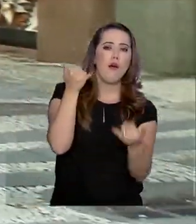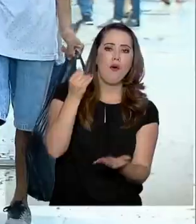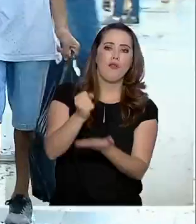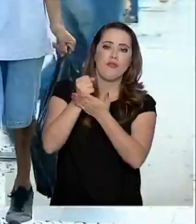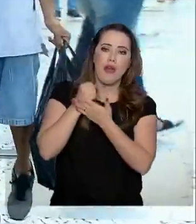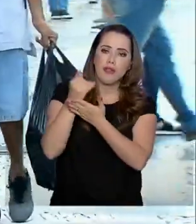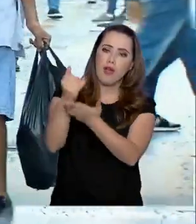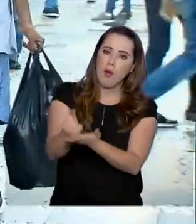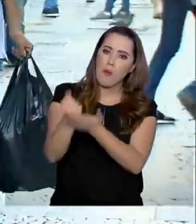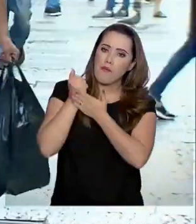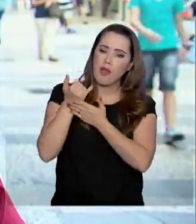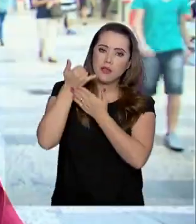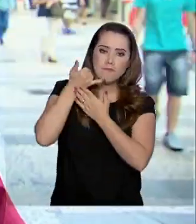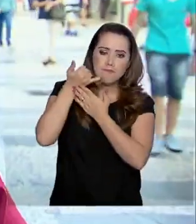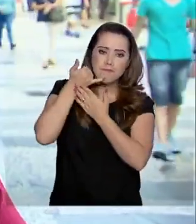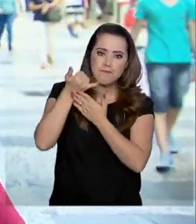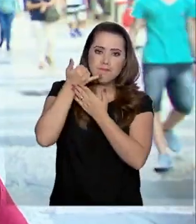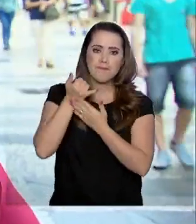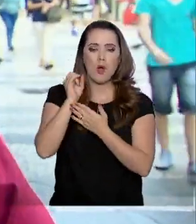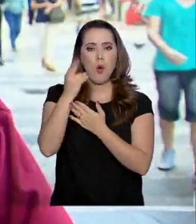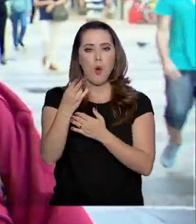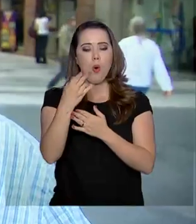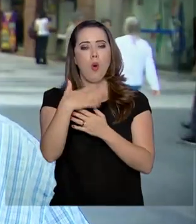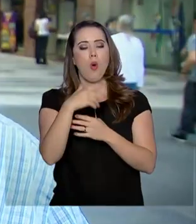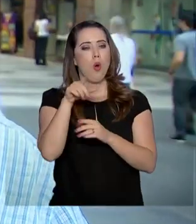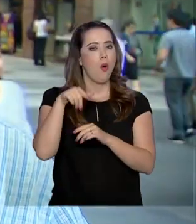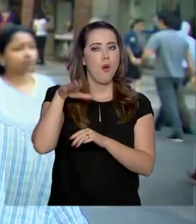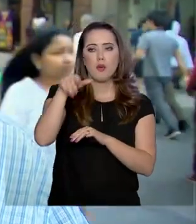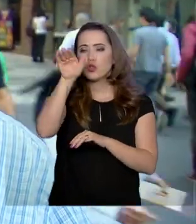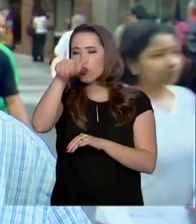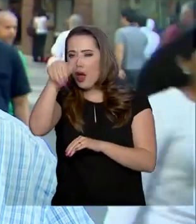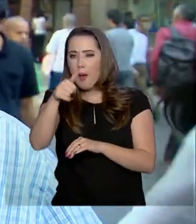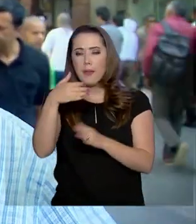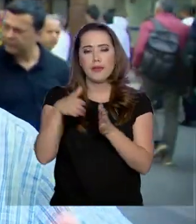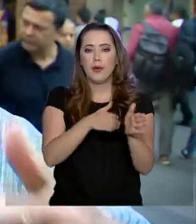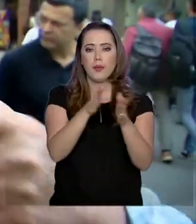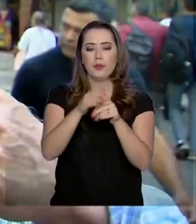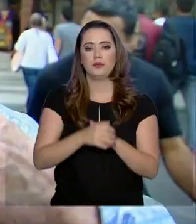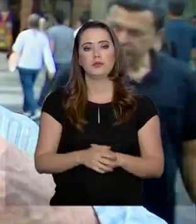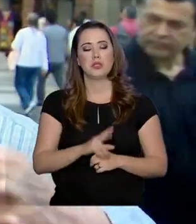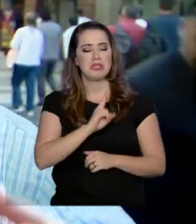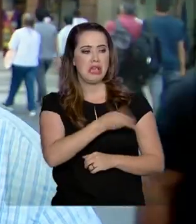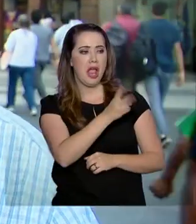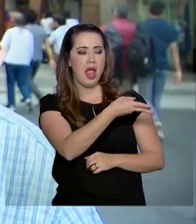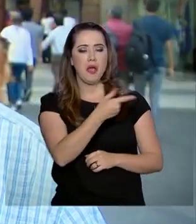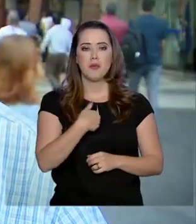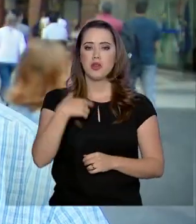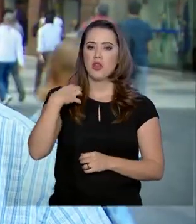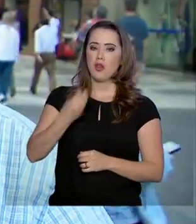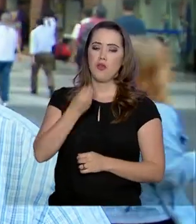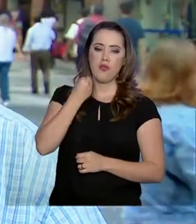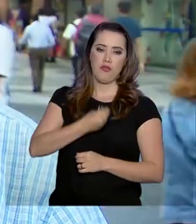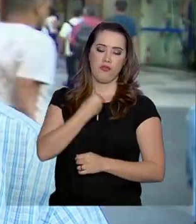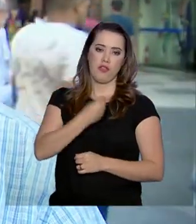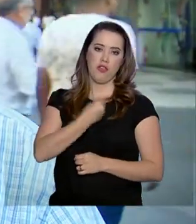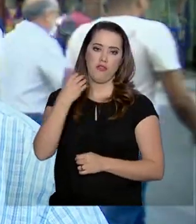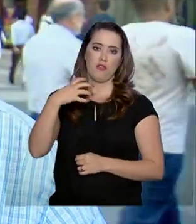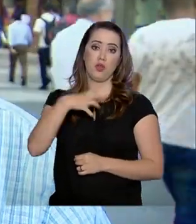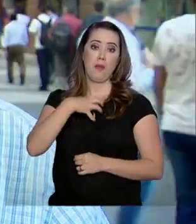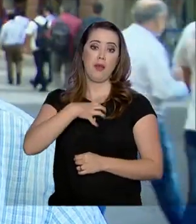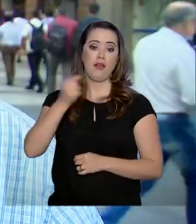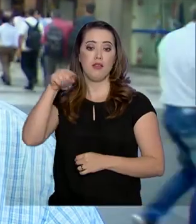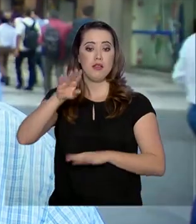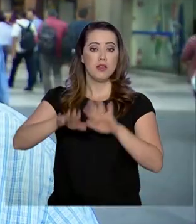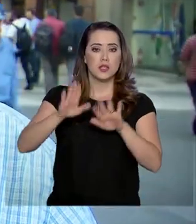empréstimo consignado. Direto, direto. Eu moro na Bahia e às vezes tenho uma ligação daqui de São Paulo.